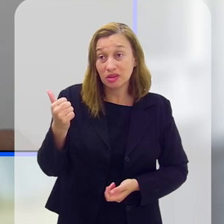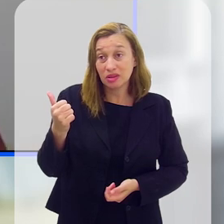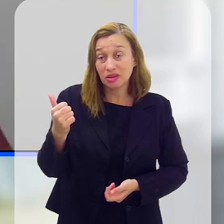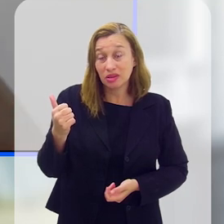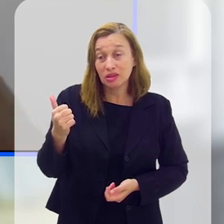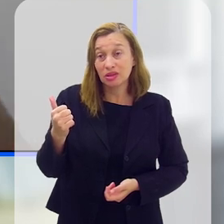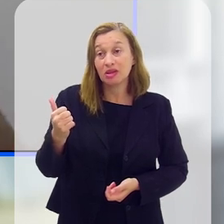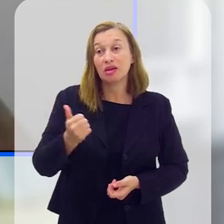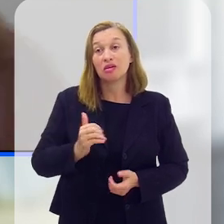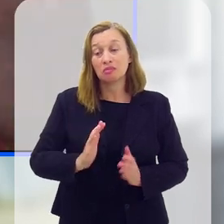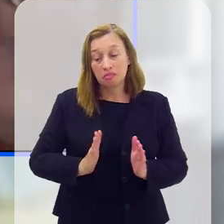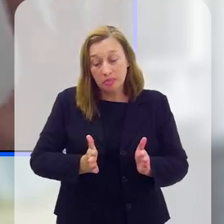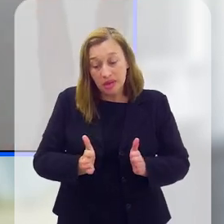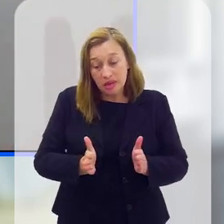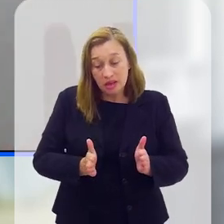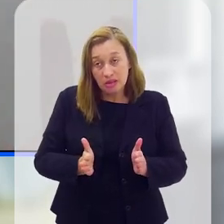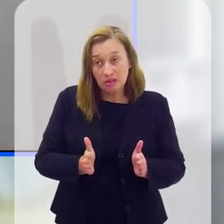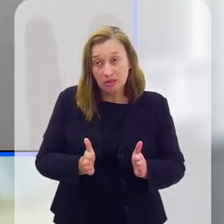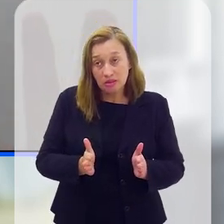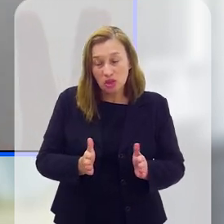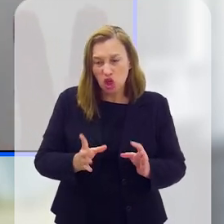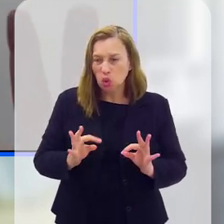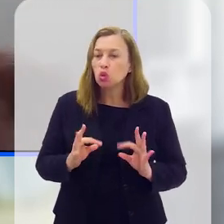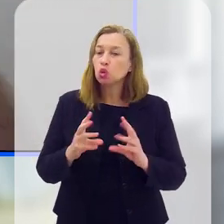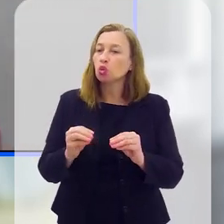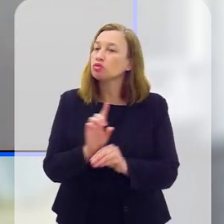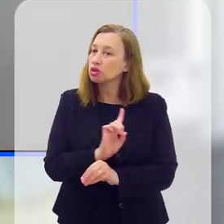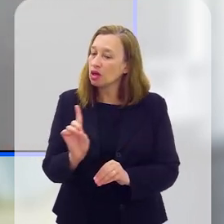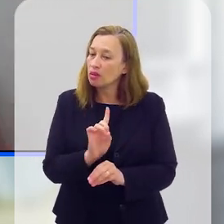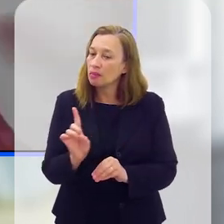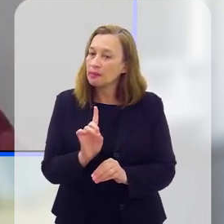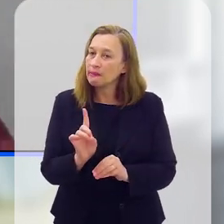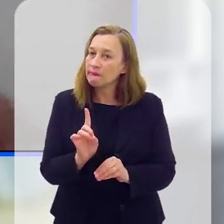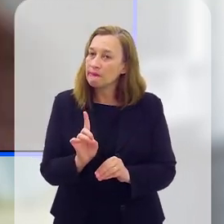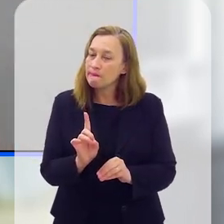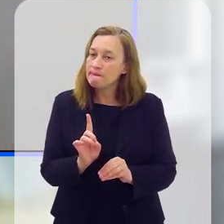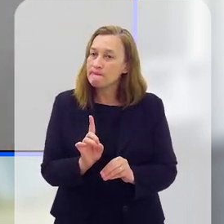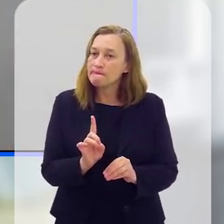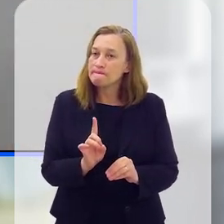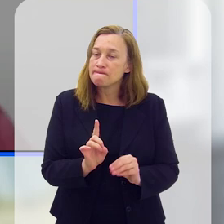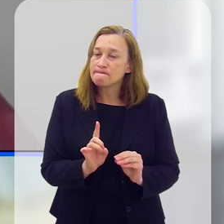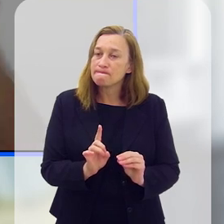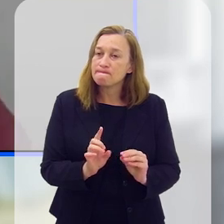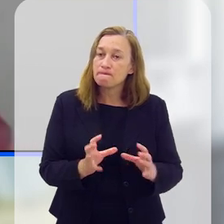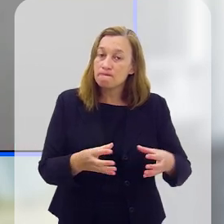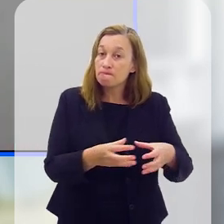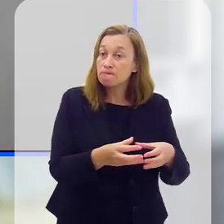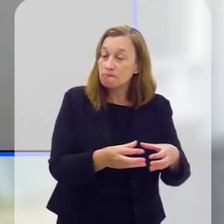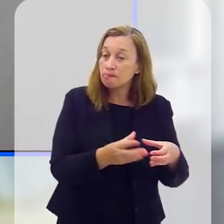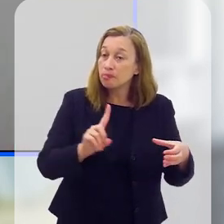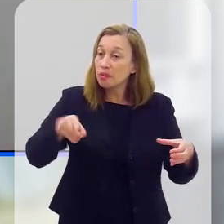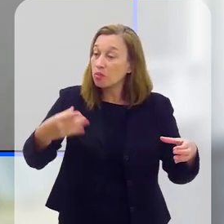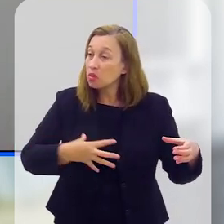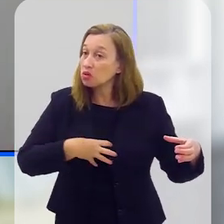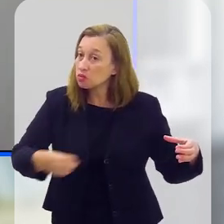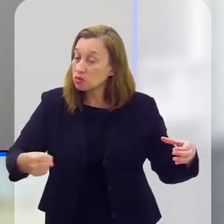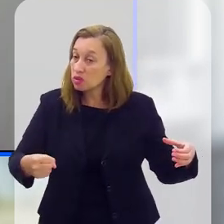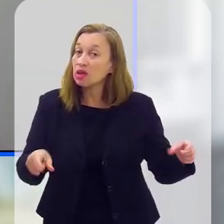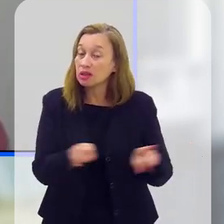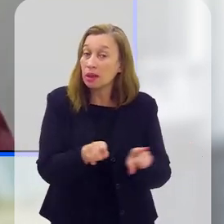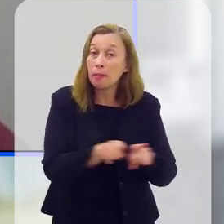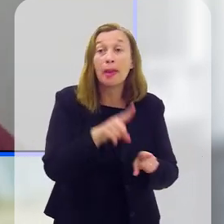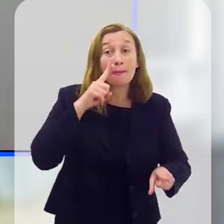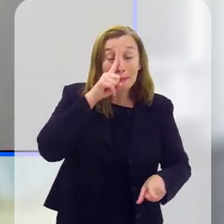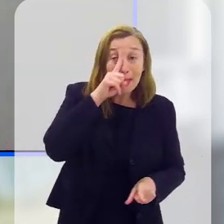sabemos que uma parcela, uma parcela, não todos, uma parcela de enlutados após o suicídio